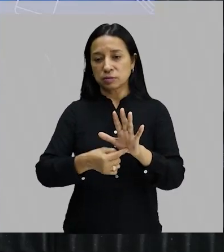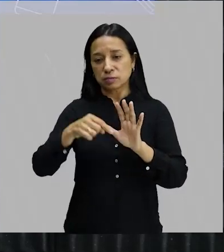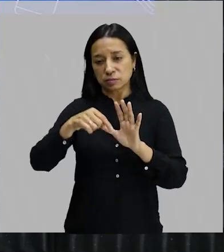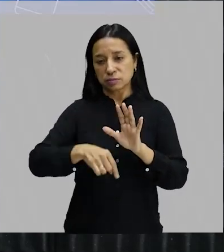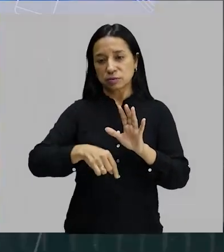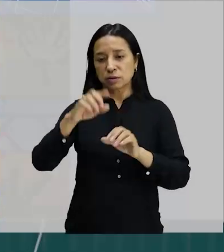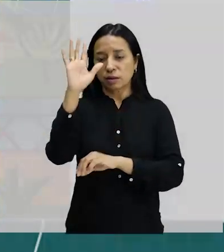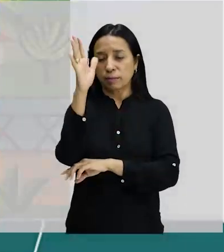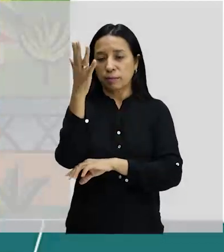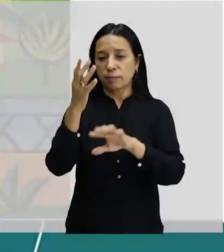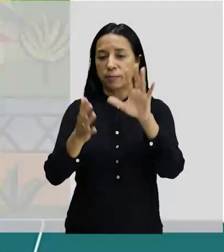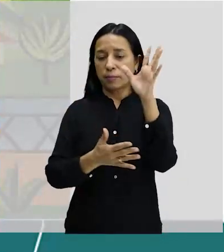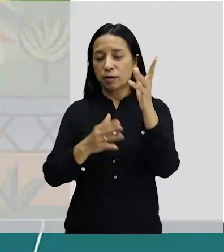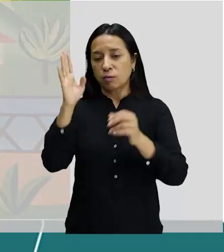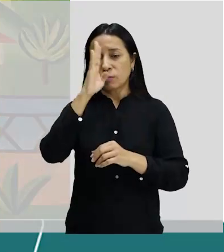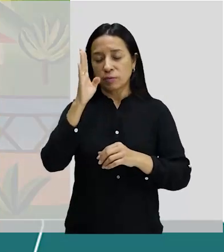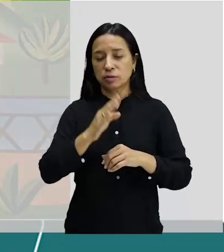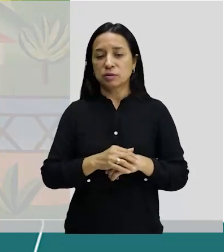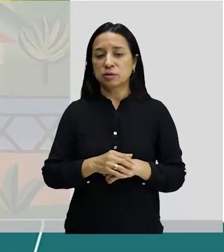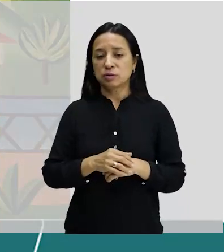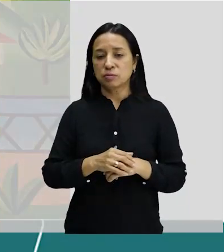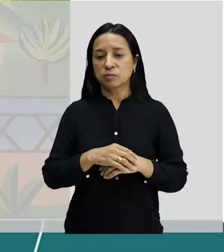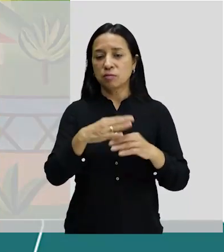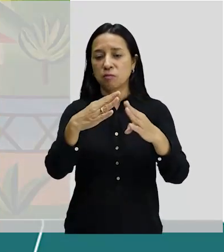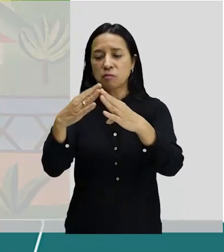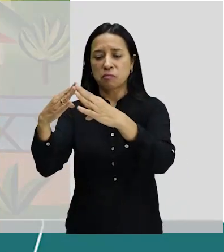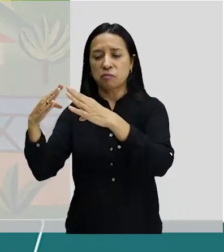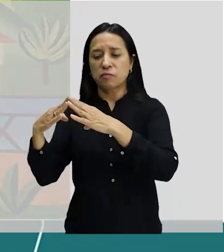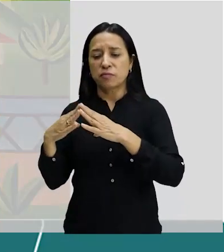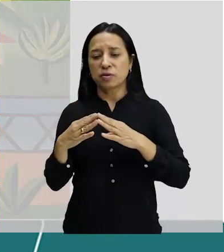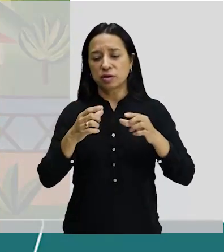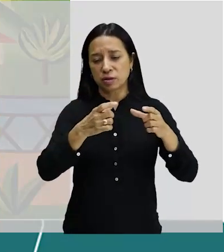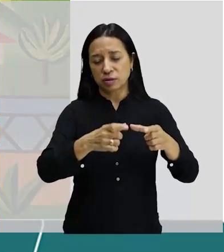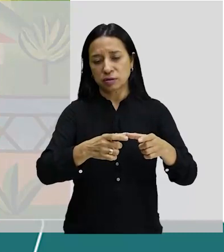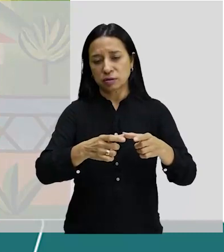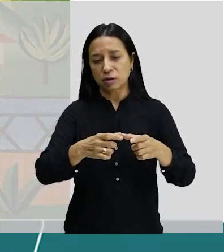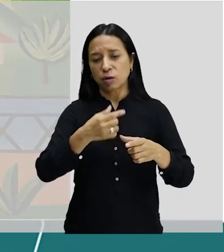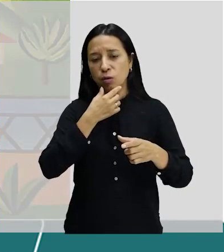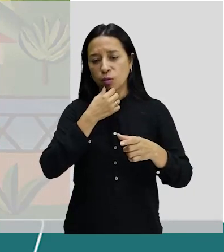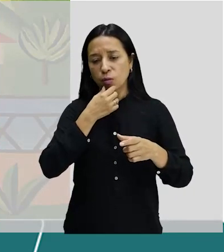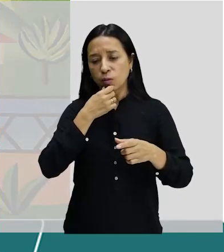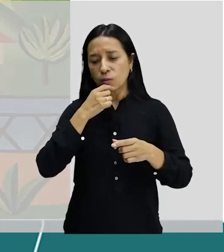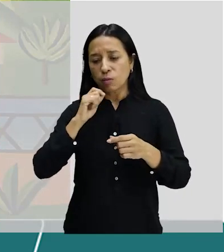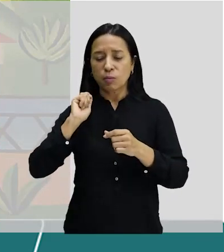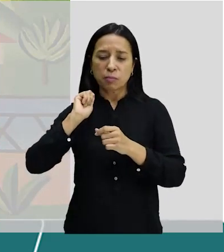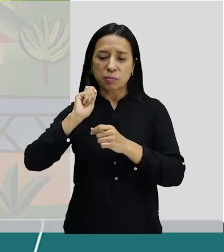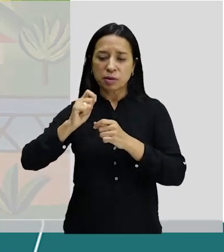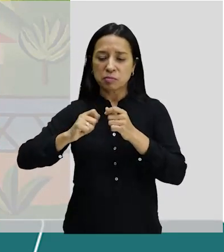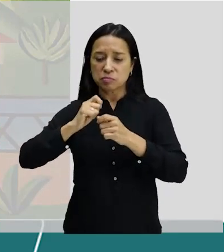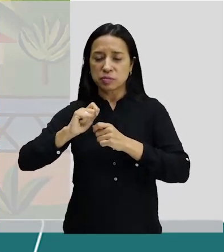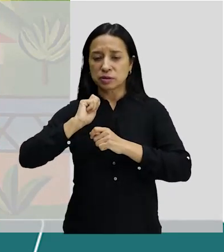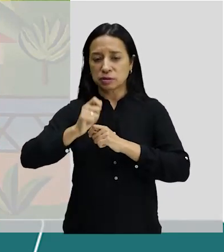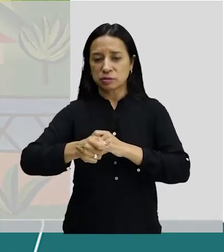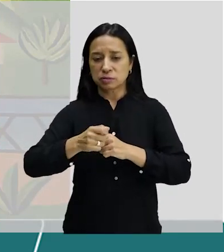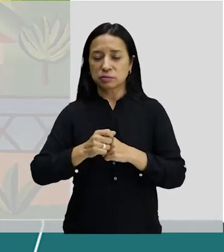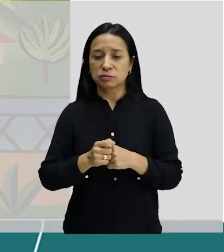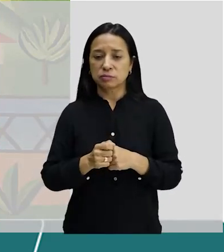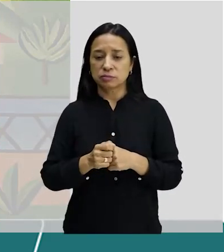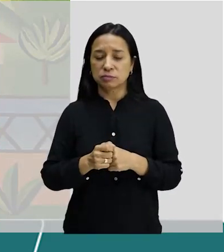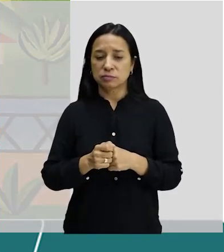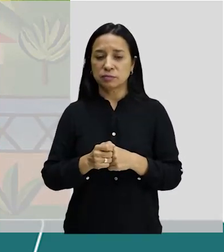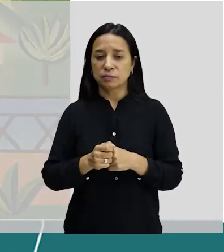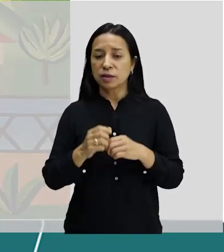-brasil. Vilas, vilarejos, o homem na beira do rio pescando, autossubsistência bem simplória,